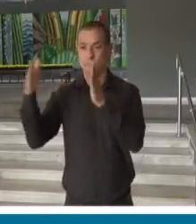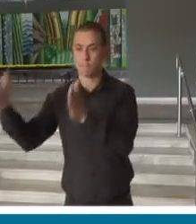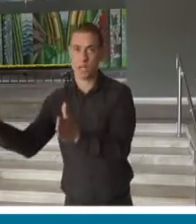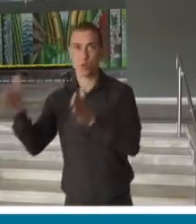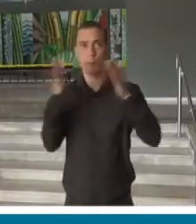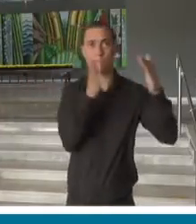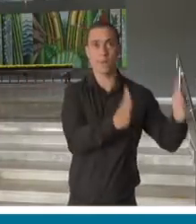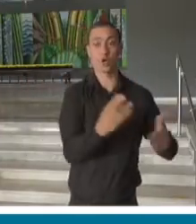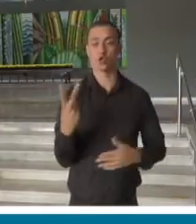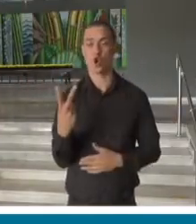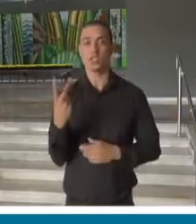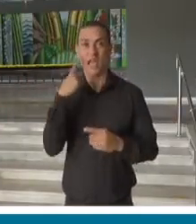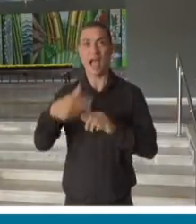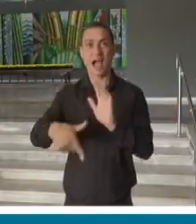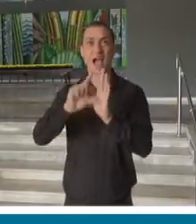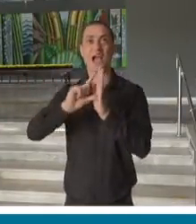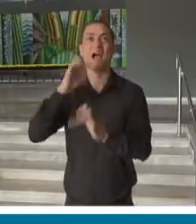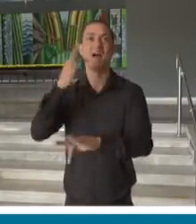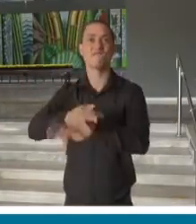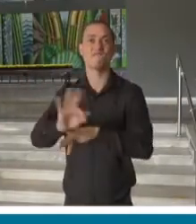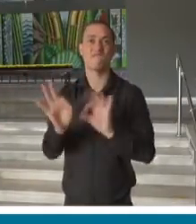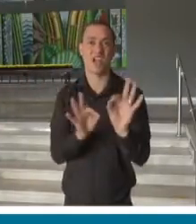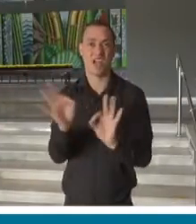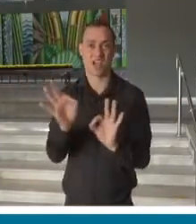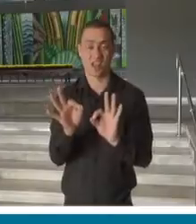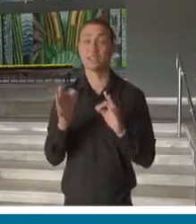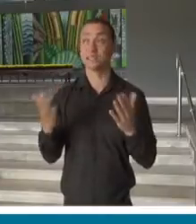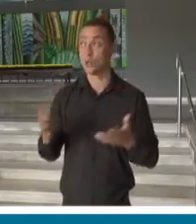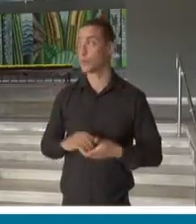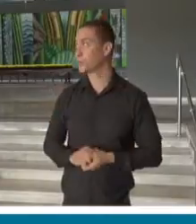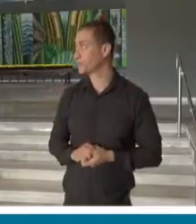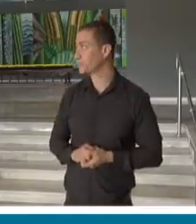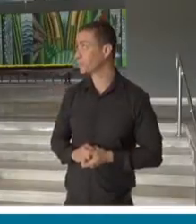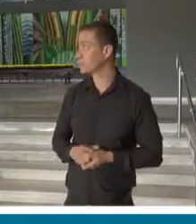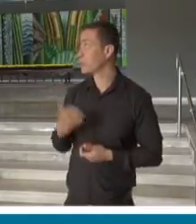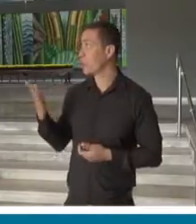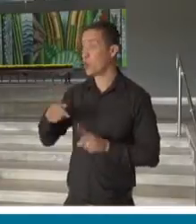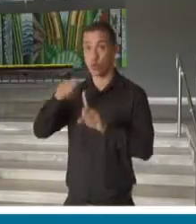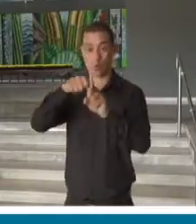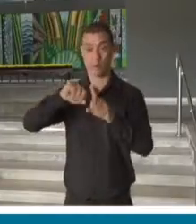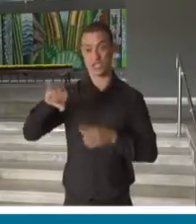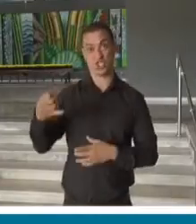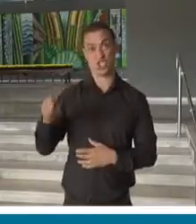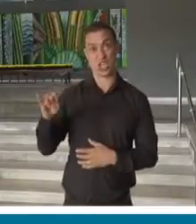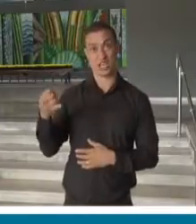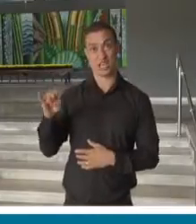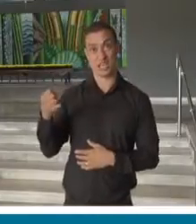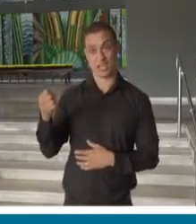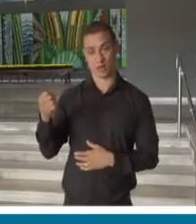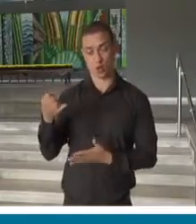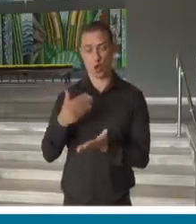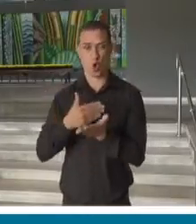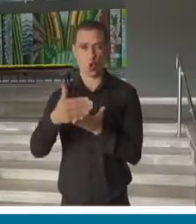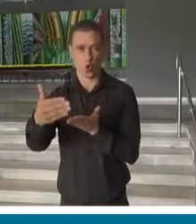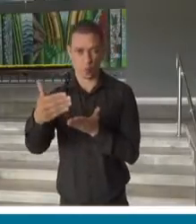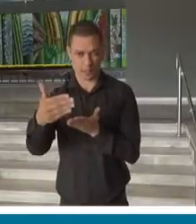recuperação nas férias. Então, anunciamos, já pode passar, que janeiro, nós começamos, na verdade, lá em janeiro, este